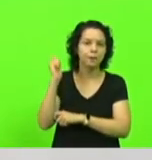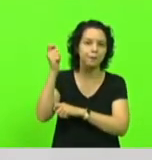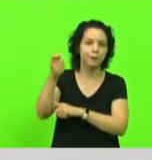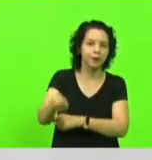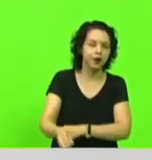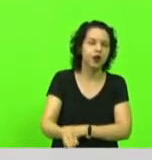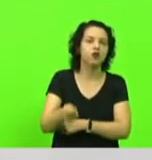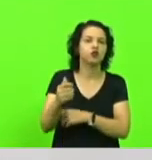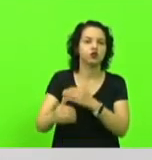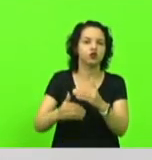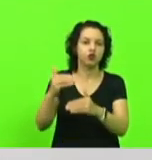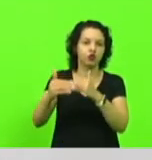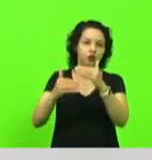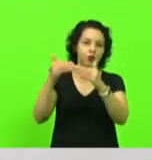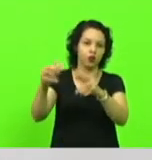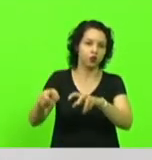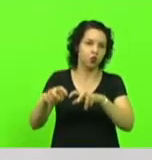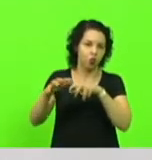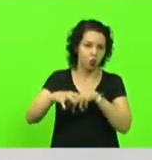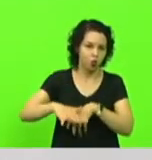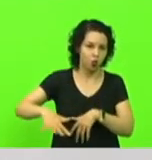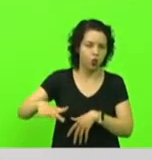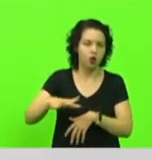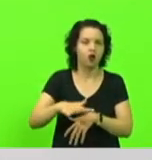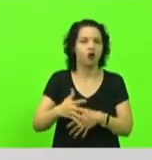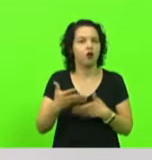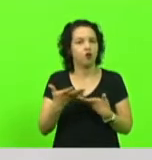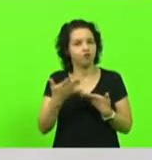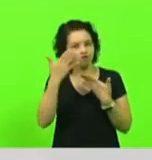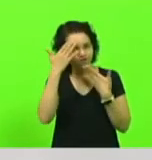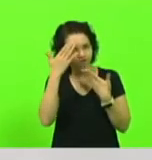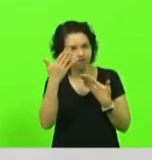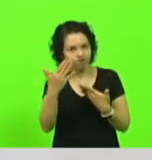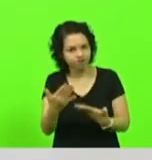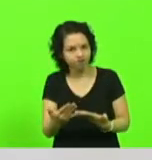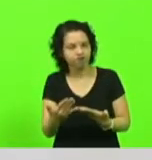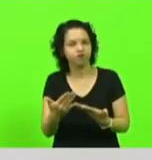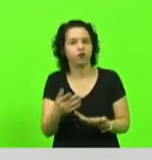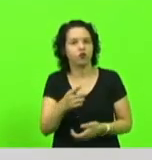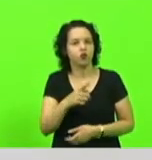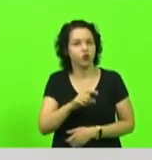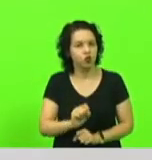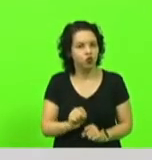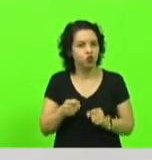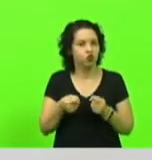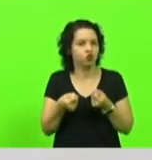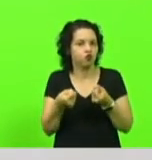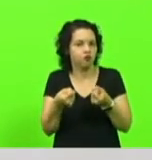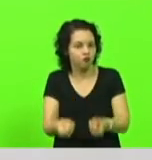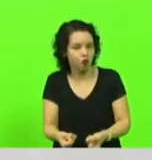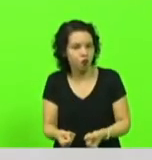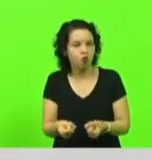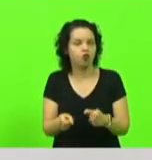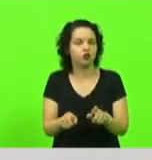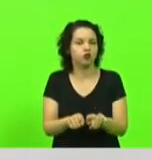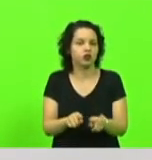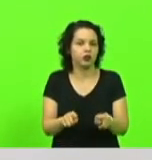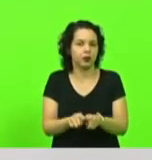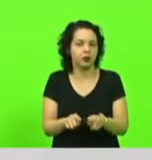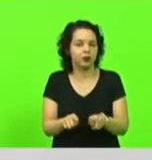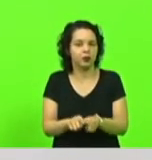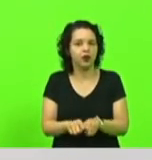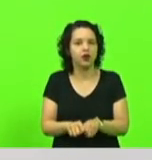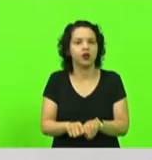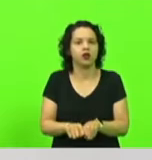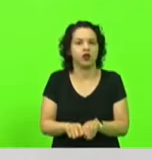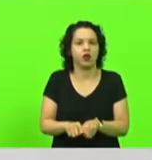a nossa gratidão, o nosso reconhecimento por todo o esforço e aporte nas demandas que a Secretaria